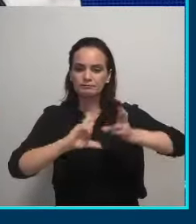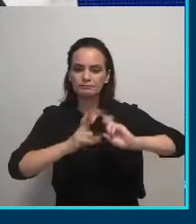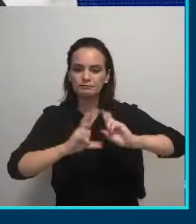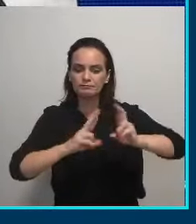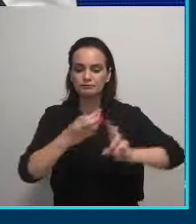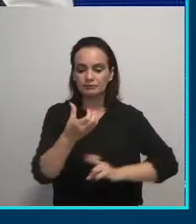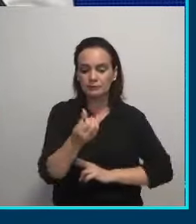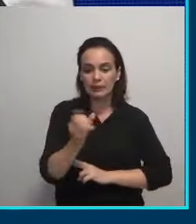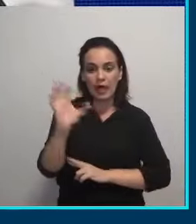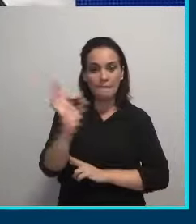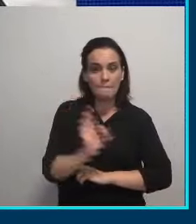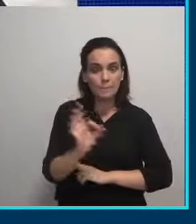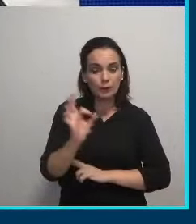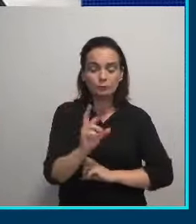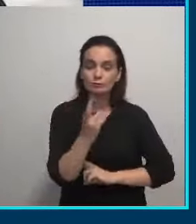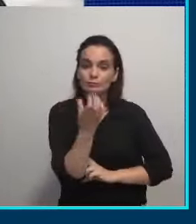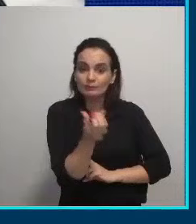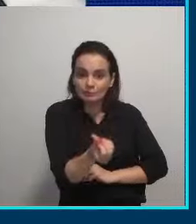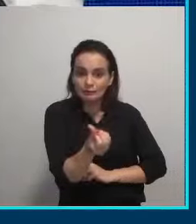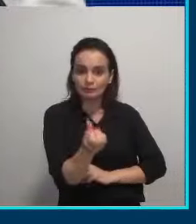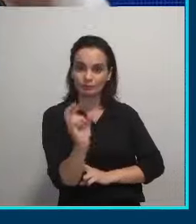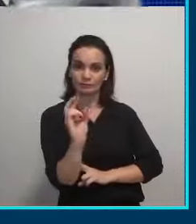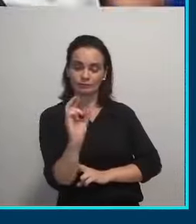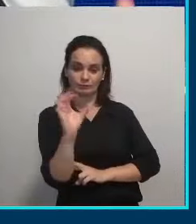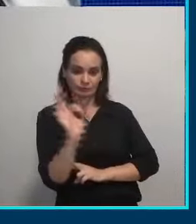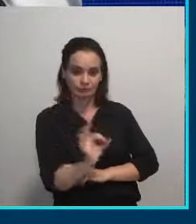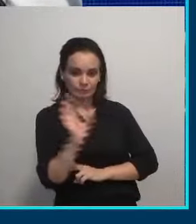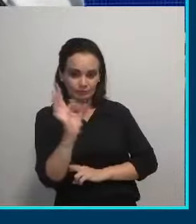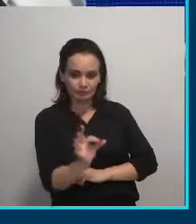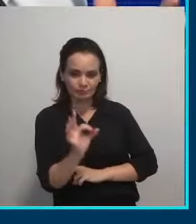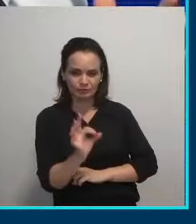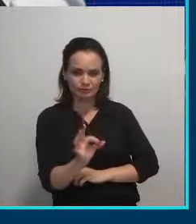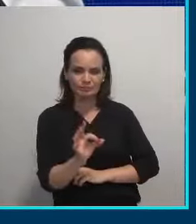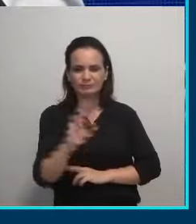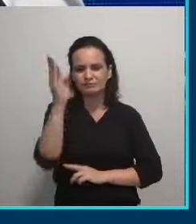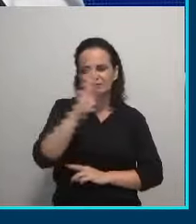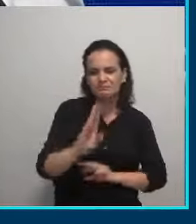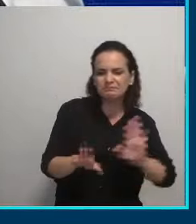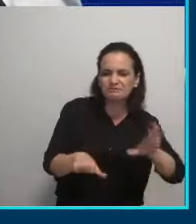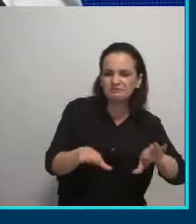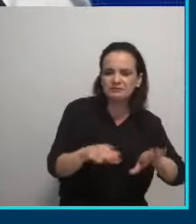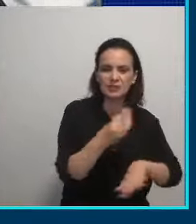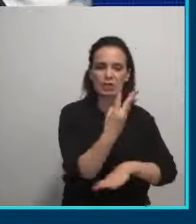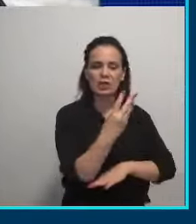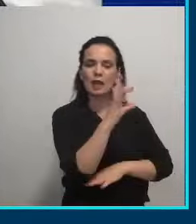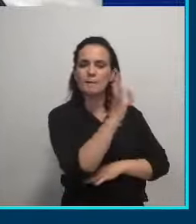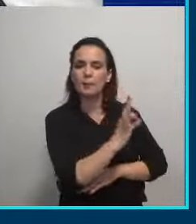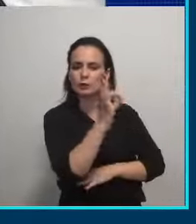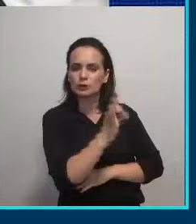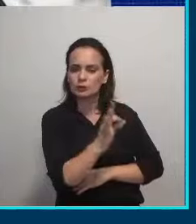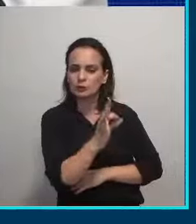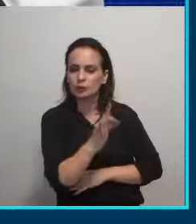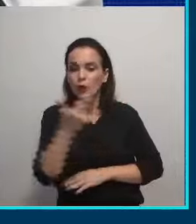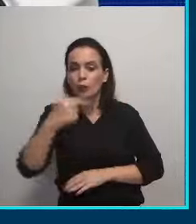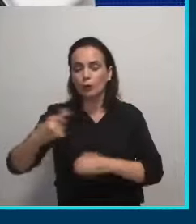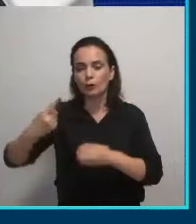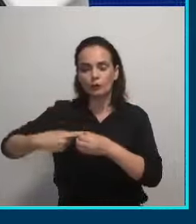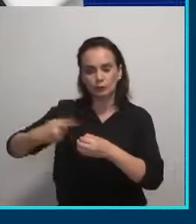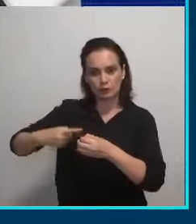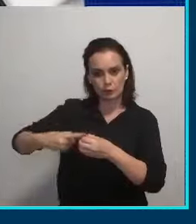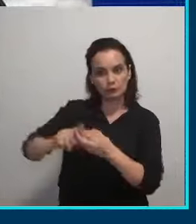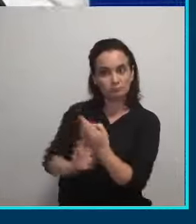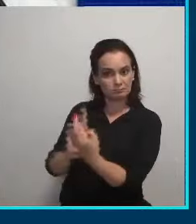do seu lixo, 6%. A média do Brasil é 3%. E média de outras cidades que são